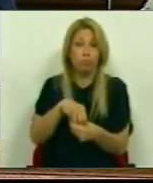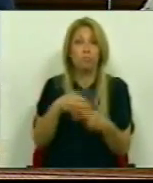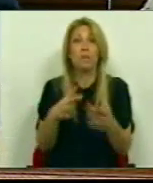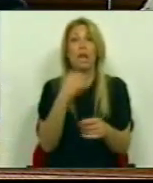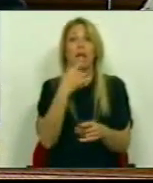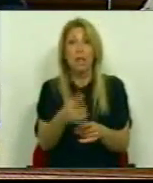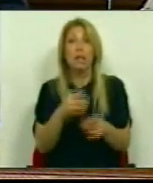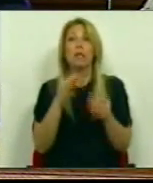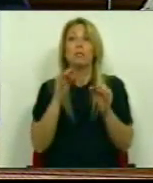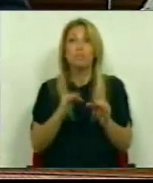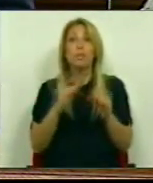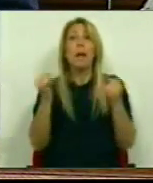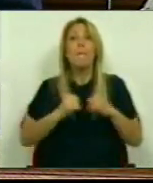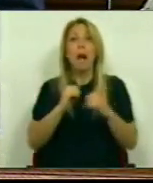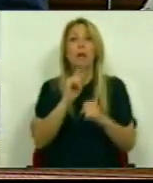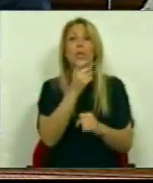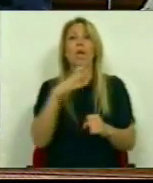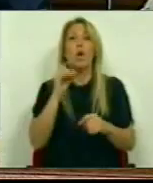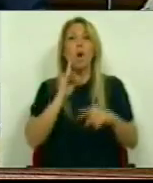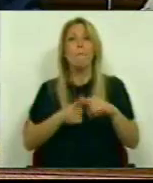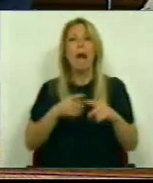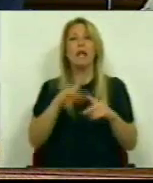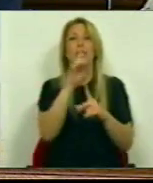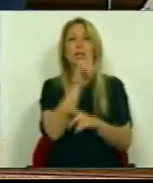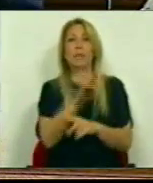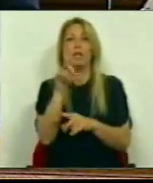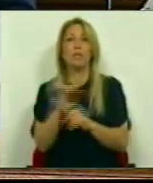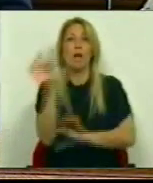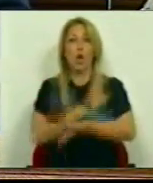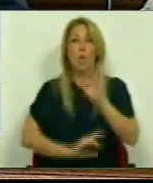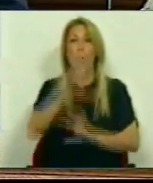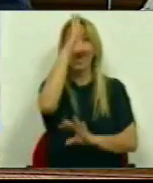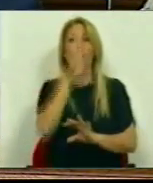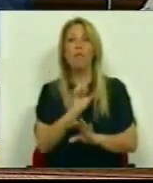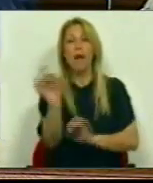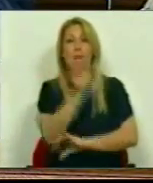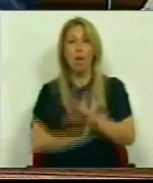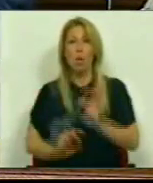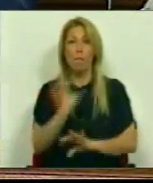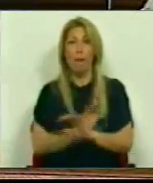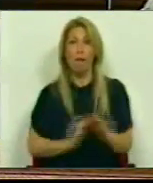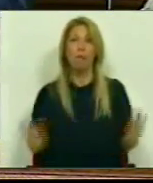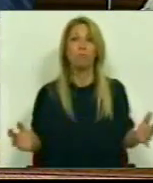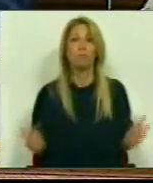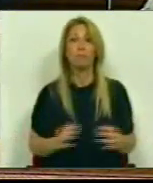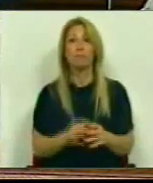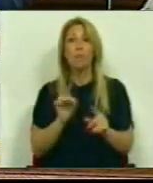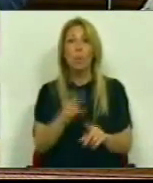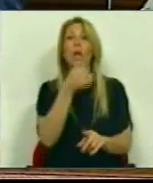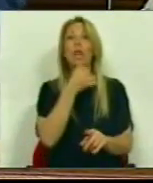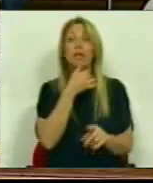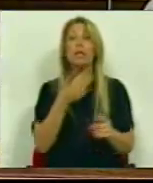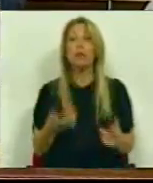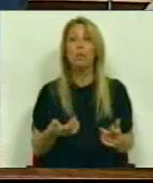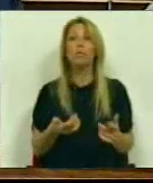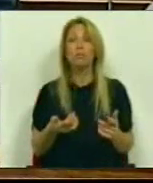O Pacto Euro Mais, o Semestre Europeu e a Governação Europeia Aquilo que se decidiu era, no